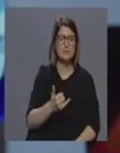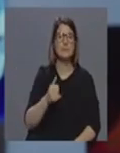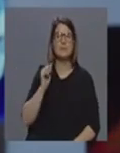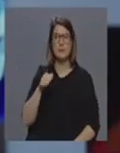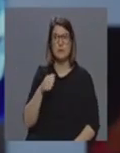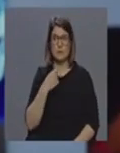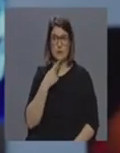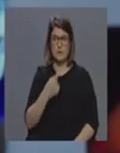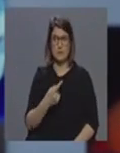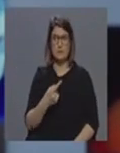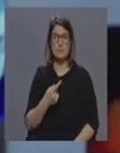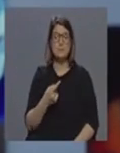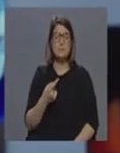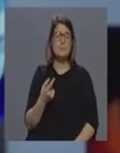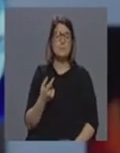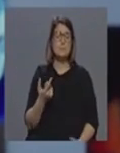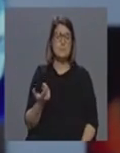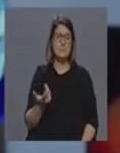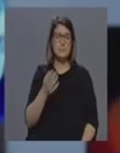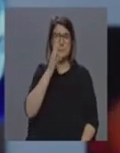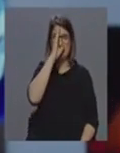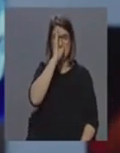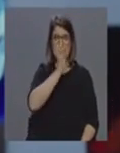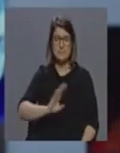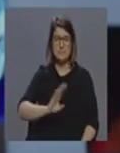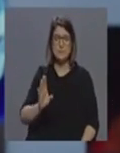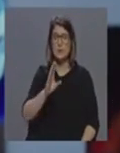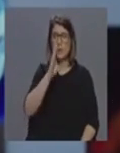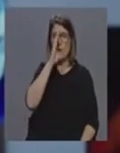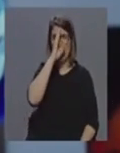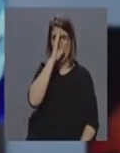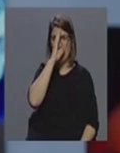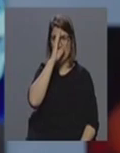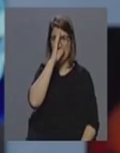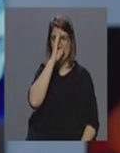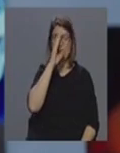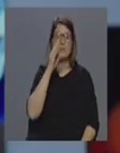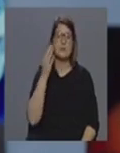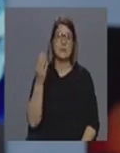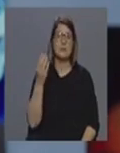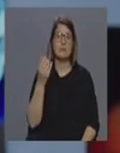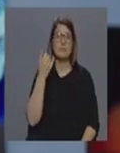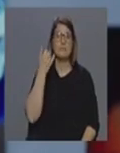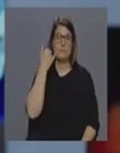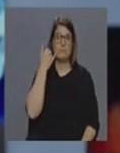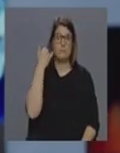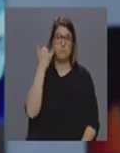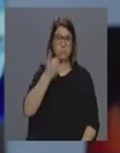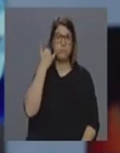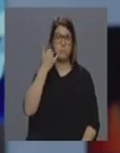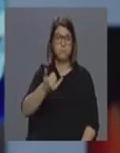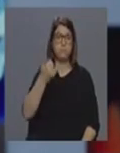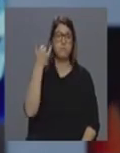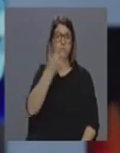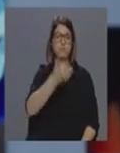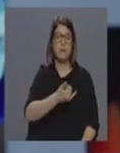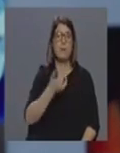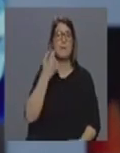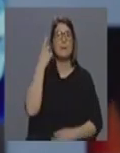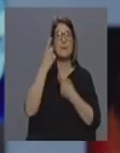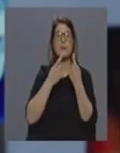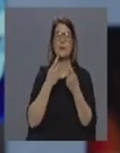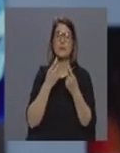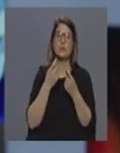nós já sabemos sabendo antecipadamente que eventualmente vai haver um grande volume também de chamadas já estamos a pensar aqui também em